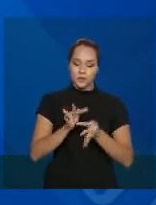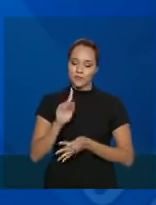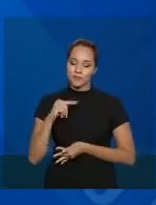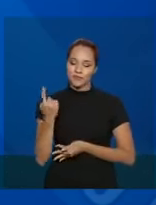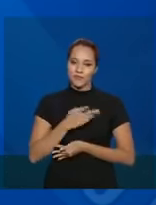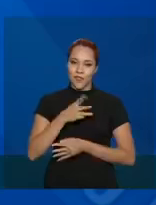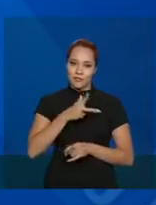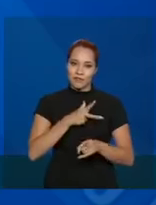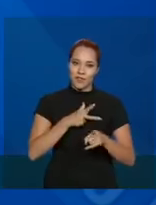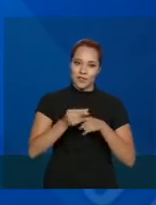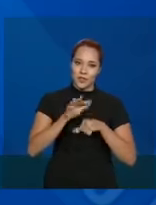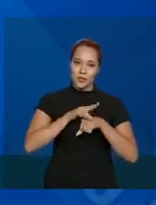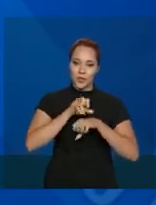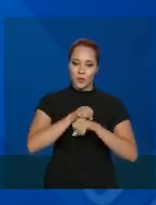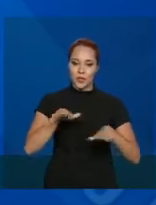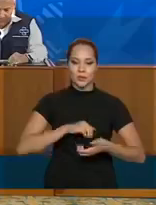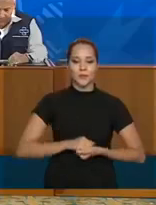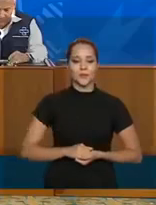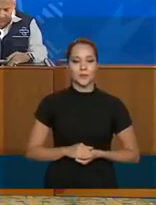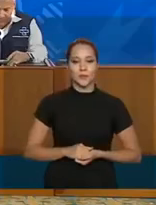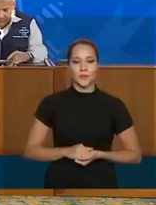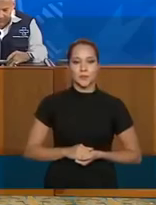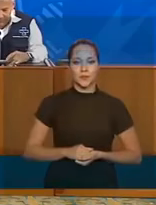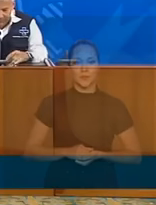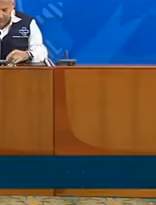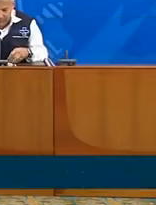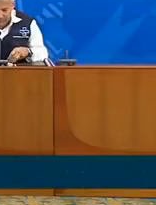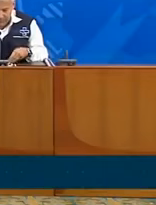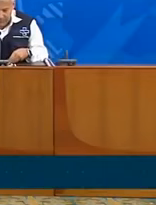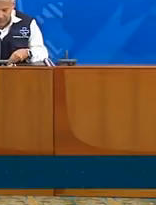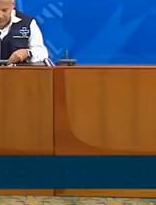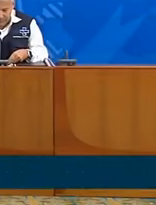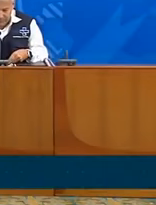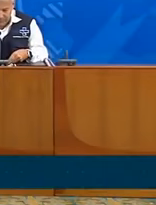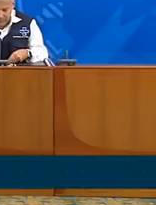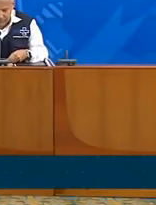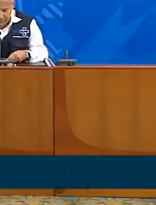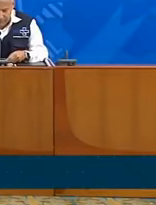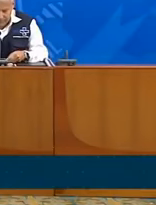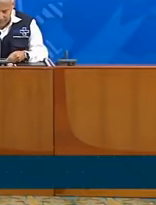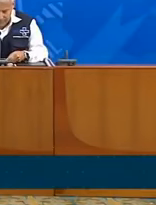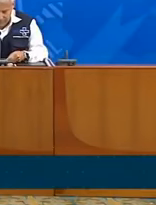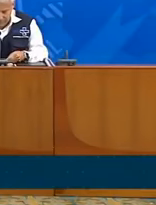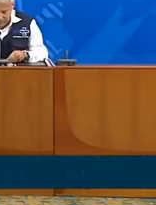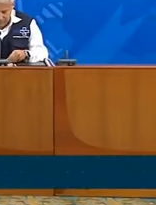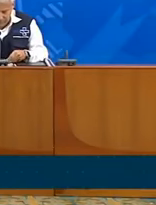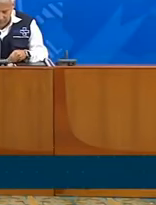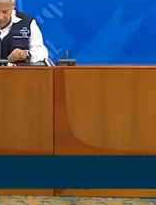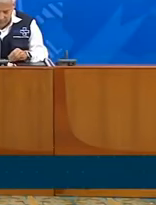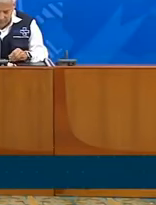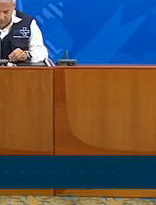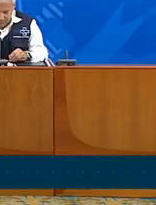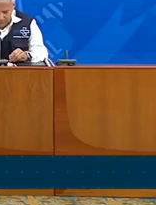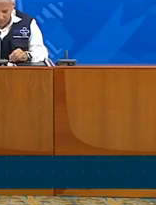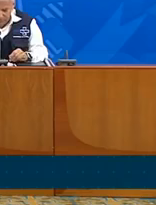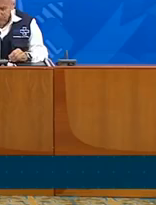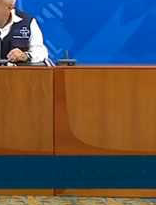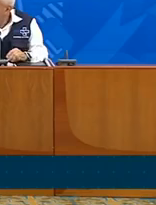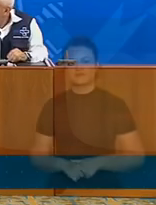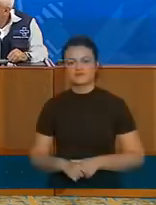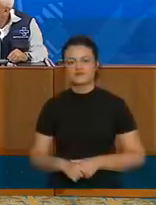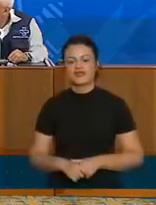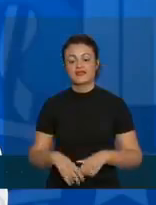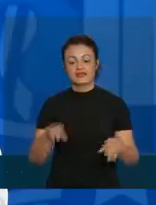superar essa grande epidemia. Isso, e esse pessoal da comunicação fez uma nota para a imprensa dizendo que ele tinha saído,